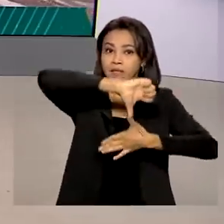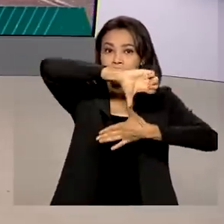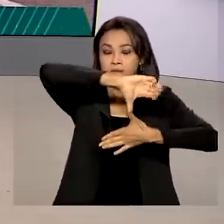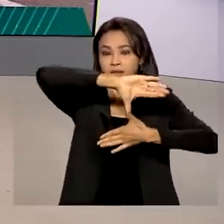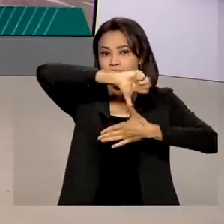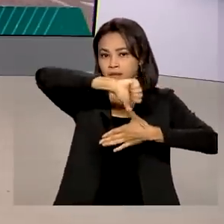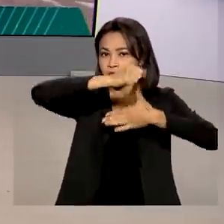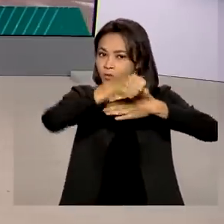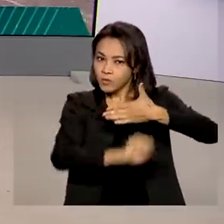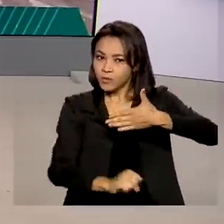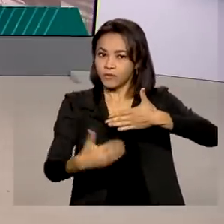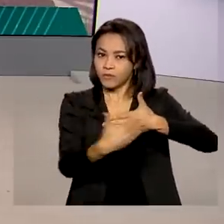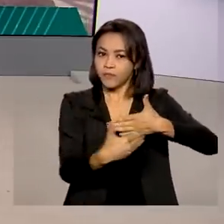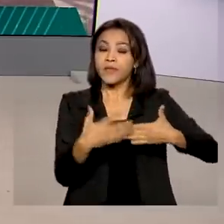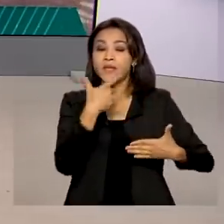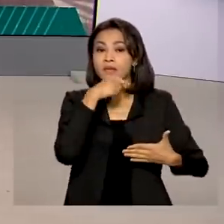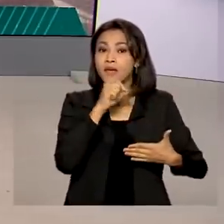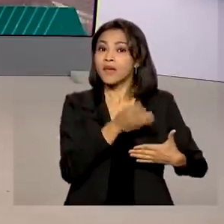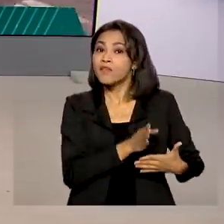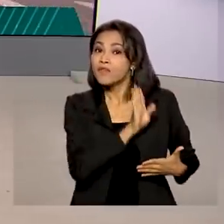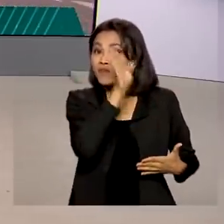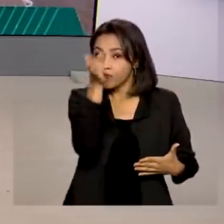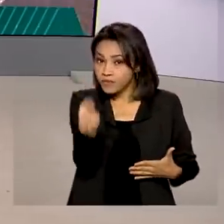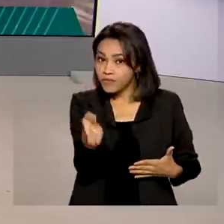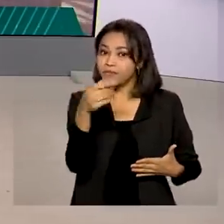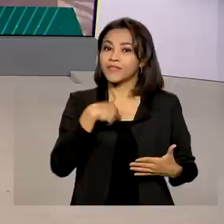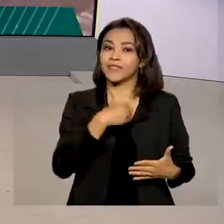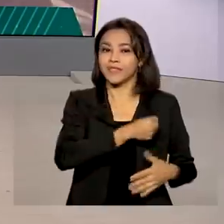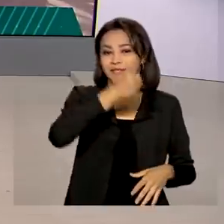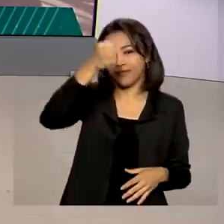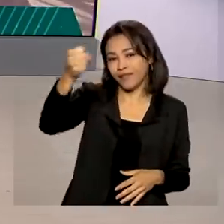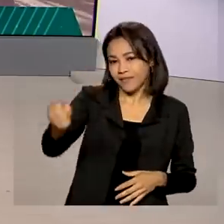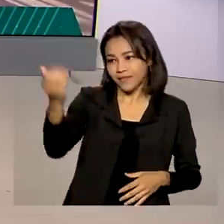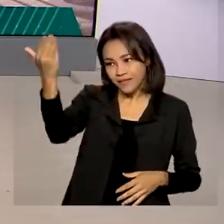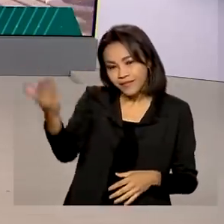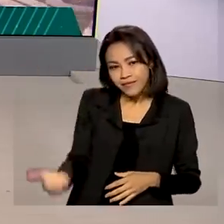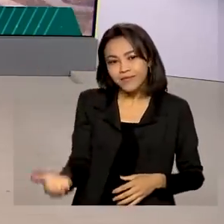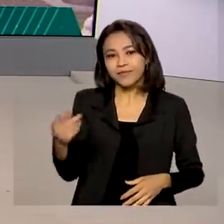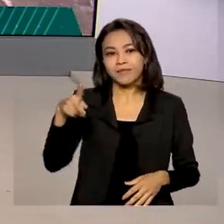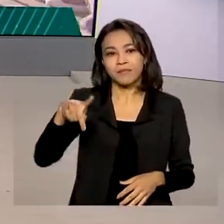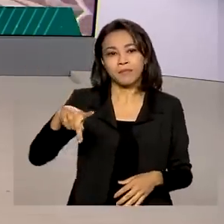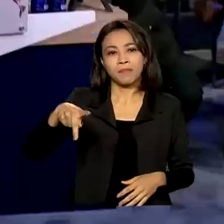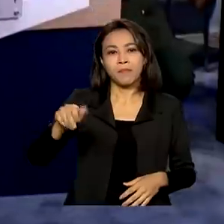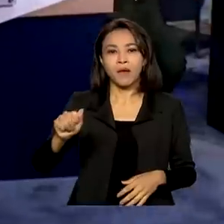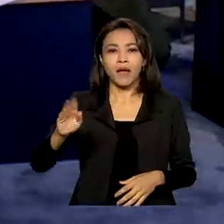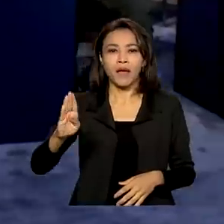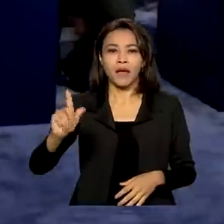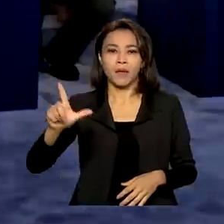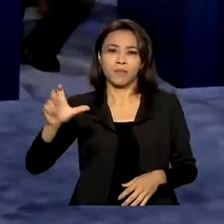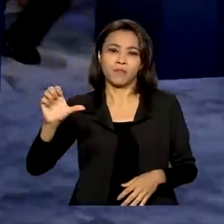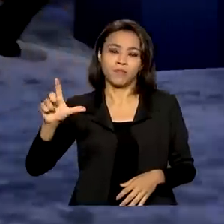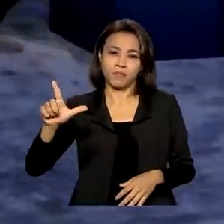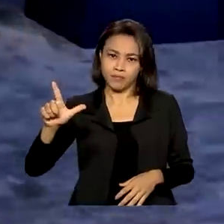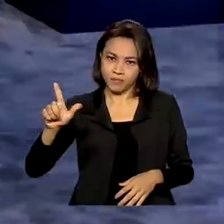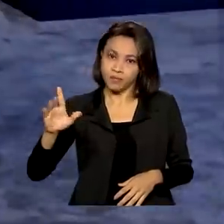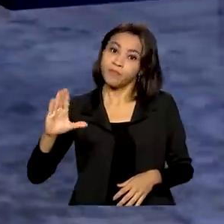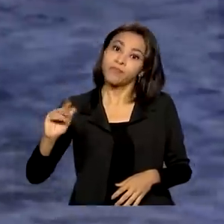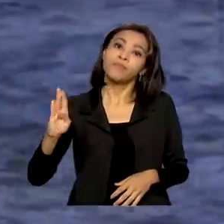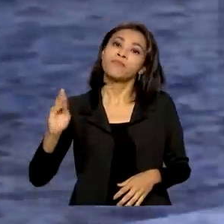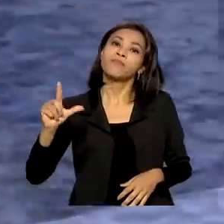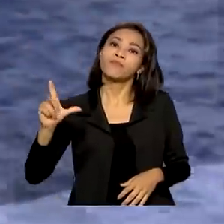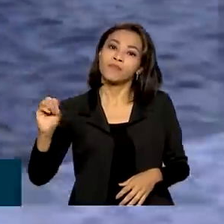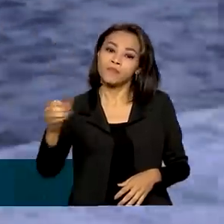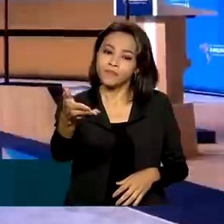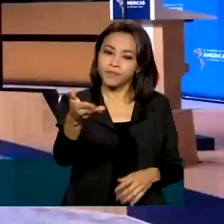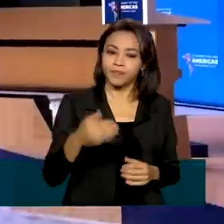o encontro foi o enviado especial da TV Brasil a Los Angeles, nos Estados Unidos, Pablo Mundin. Para mais de 20 líderes do